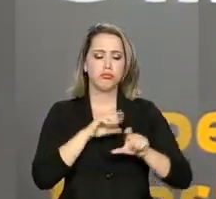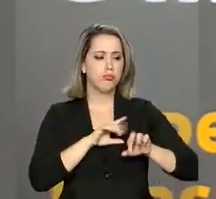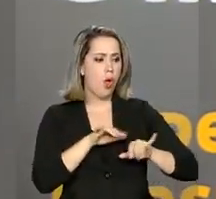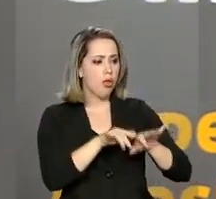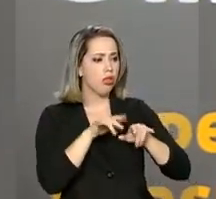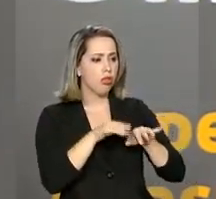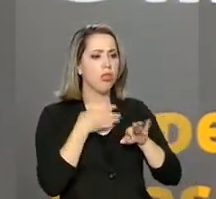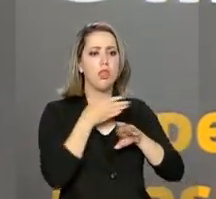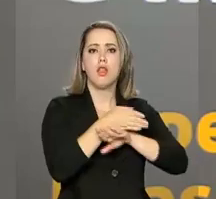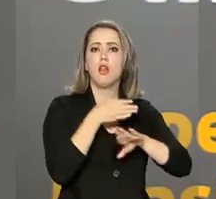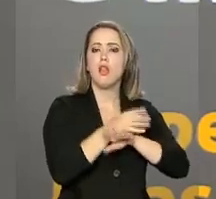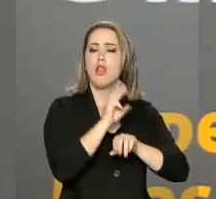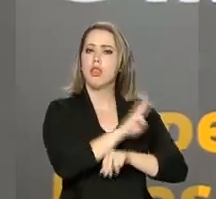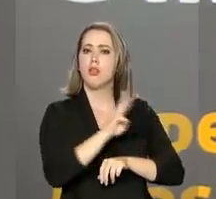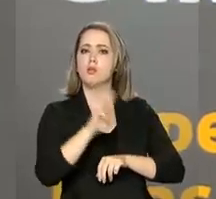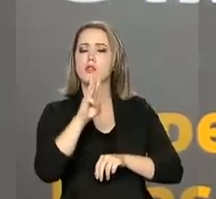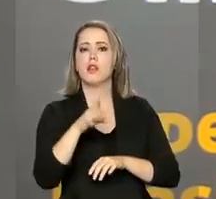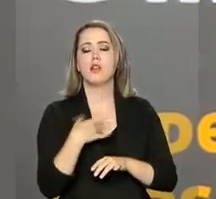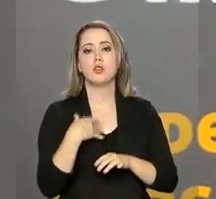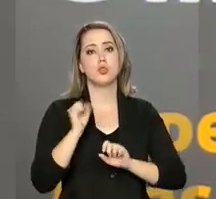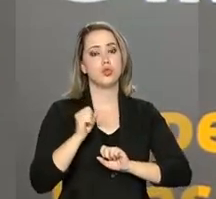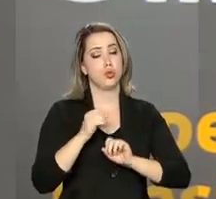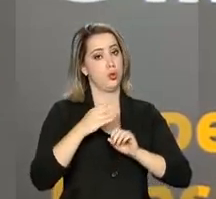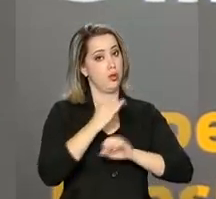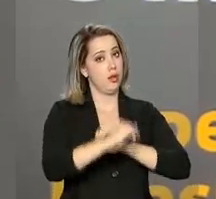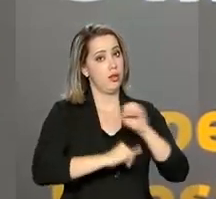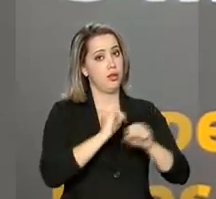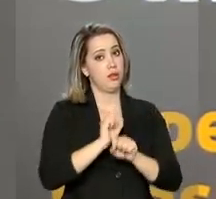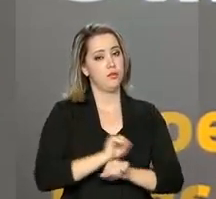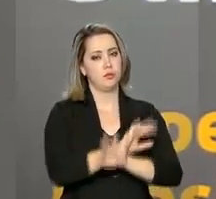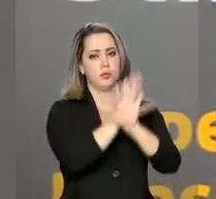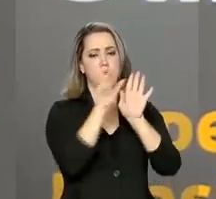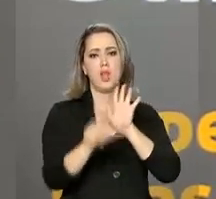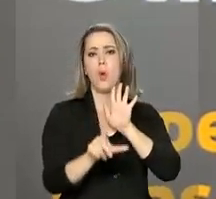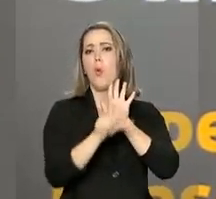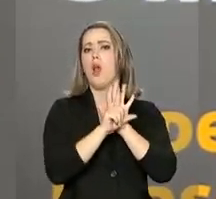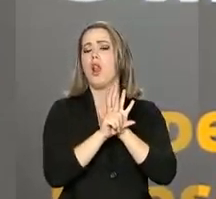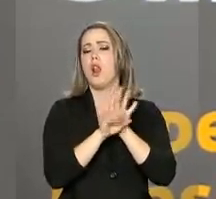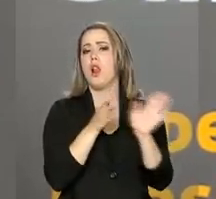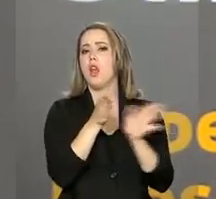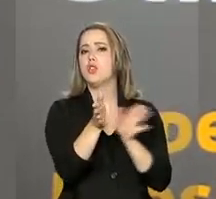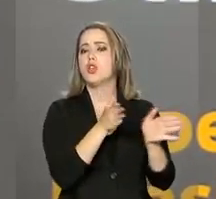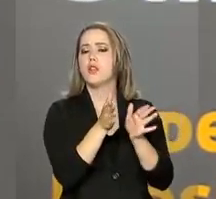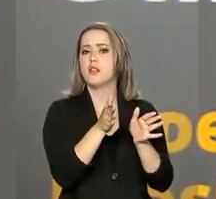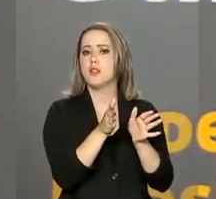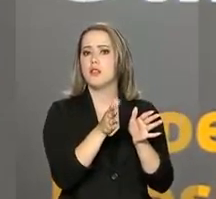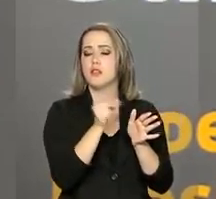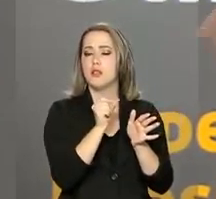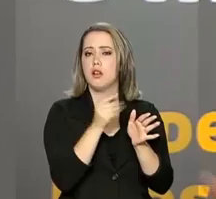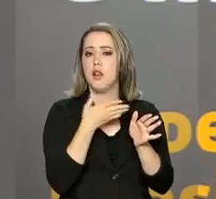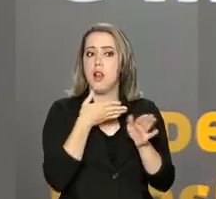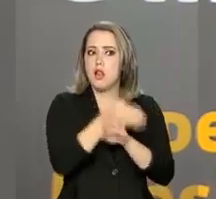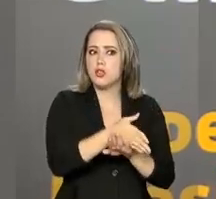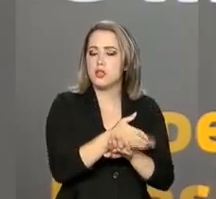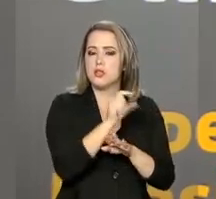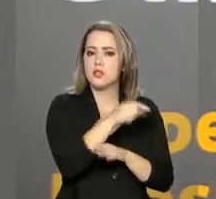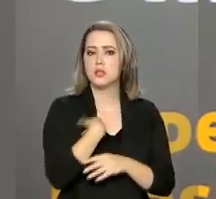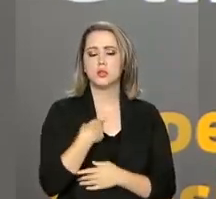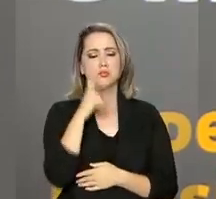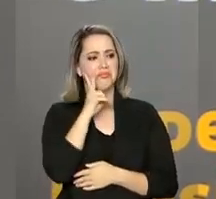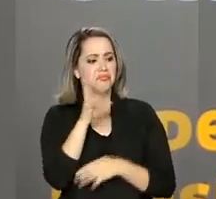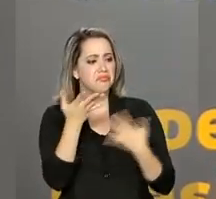eu não conhecia a lei de acesso. Foi um acidente mesmo, entrei no portal de transparência, fiquei meio perdida,